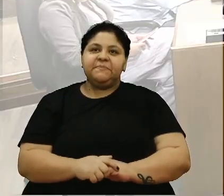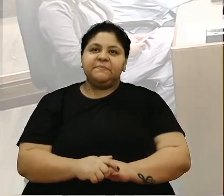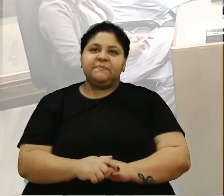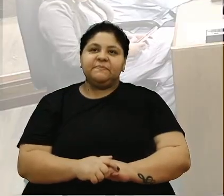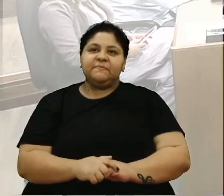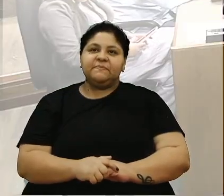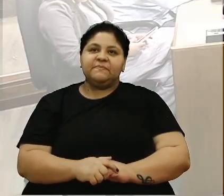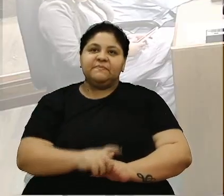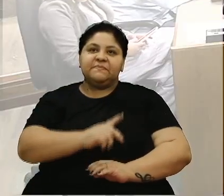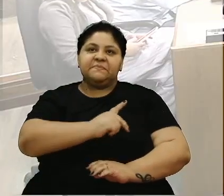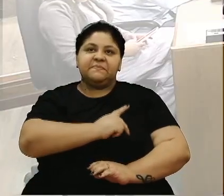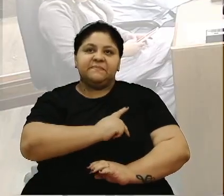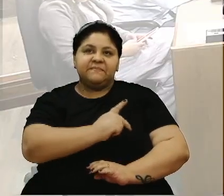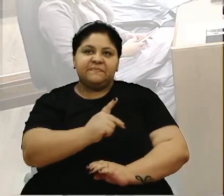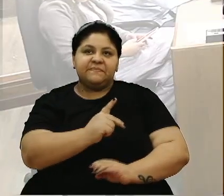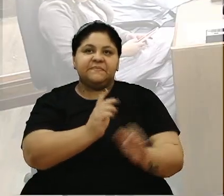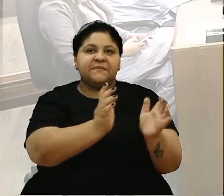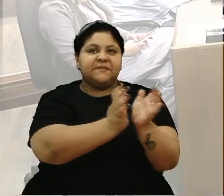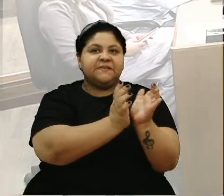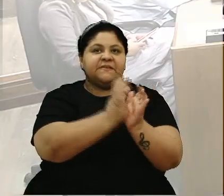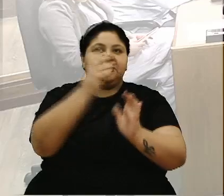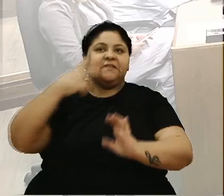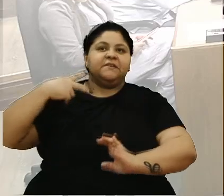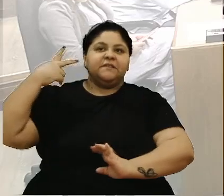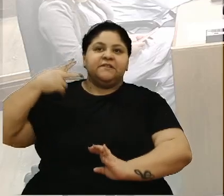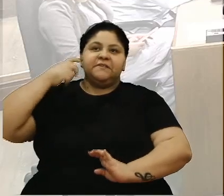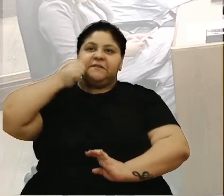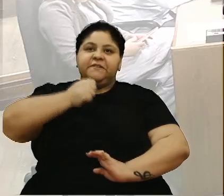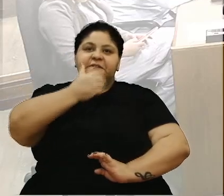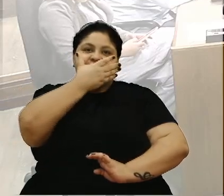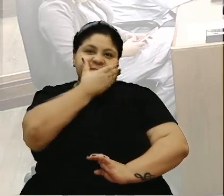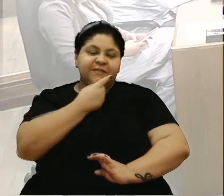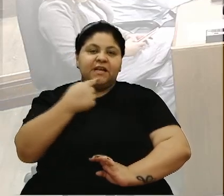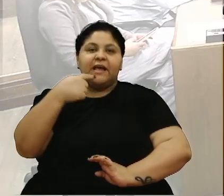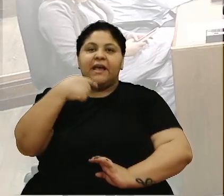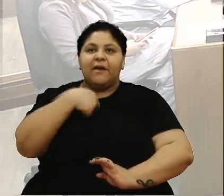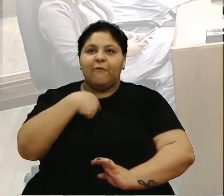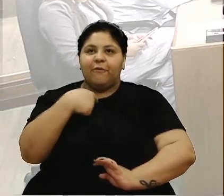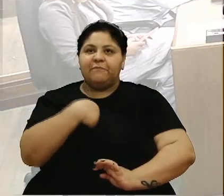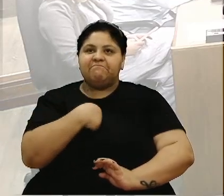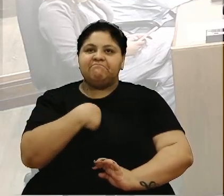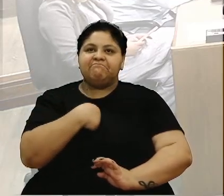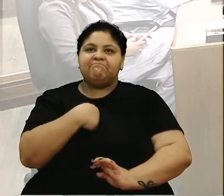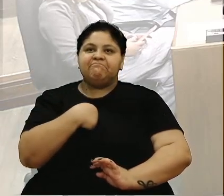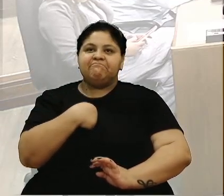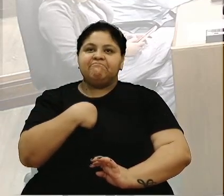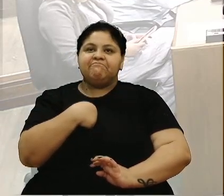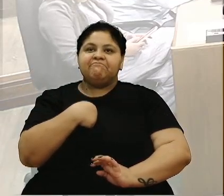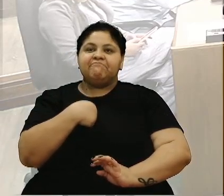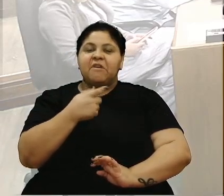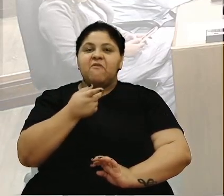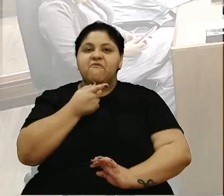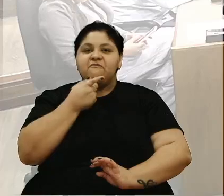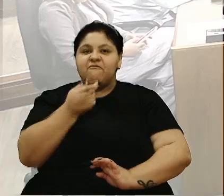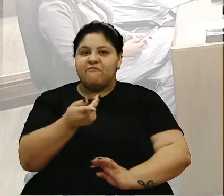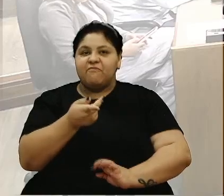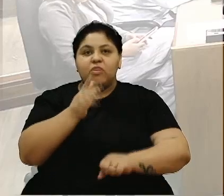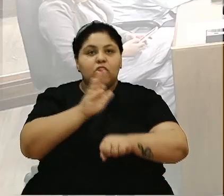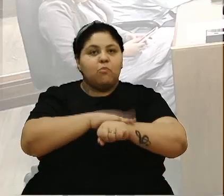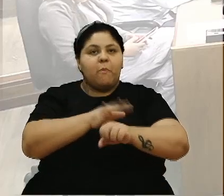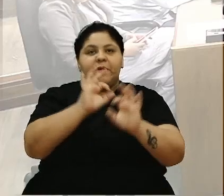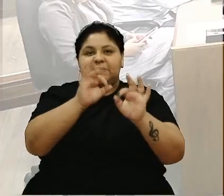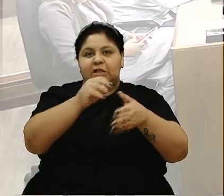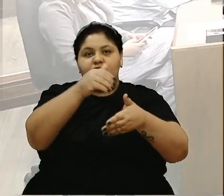Senhora Presidente, nobres colegas, eu quero dizer aqui que em momento oportuno